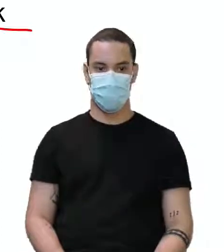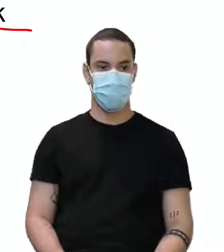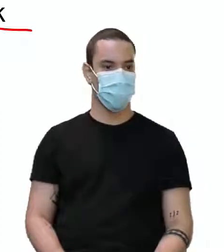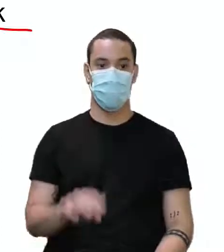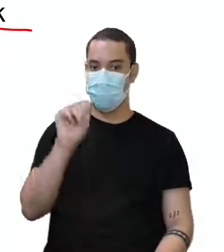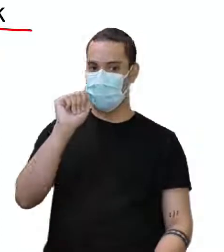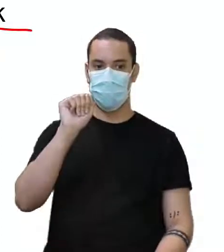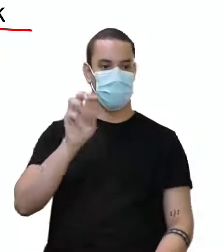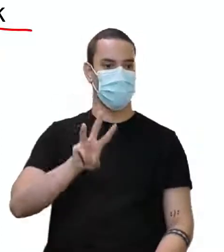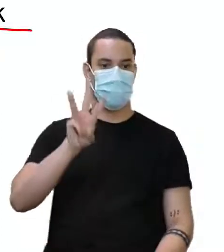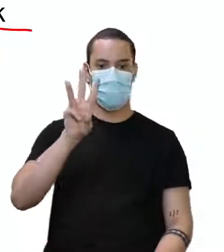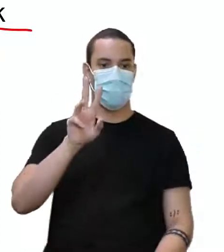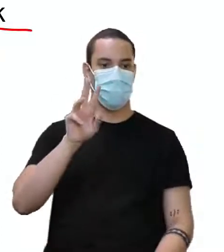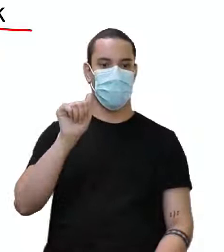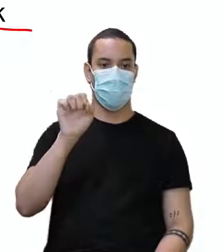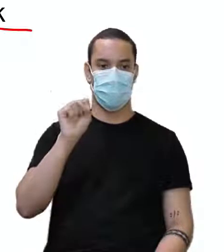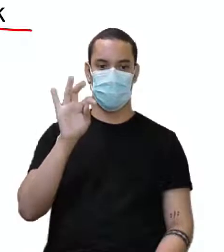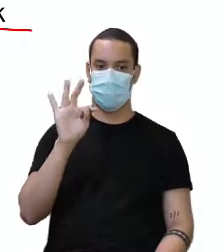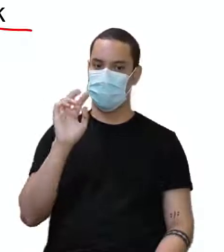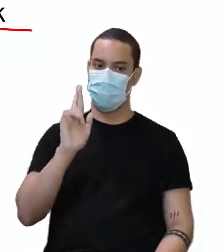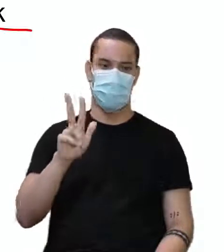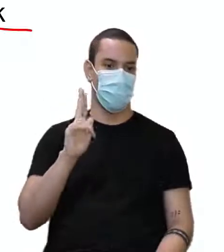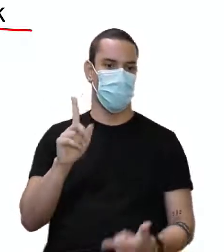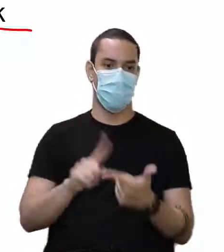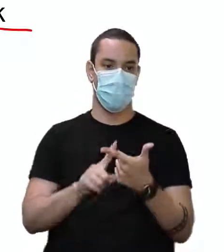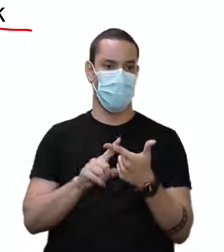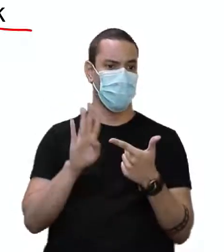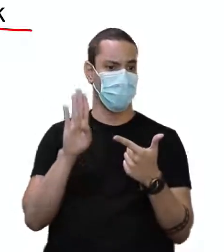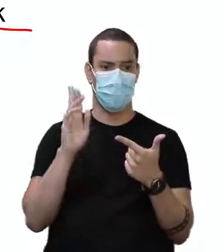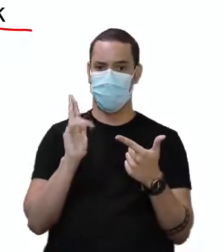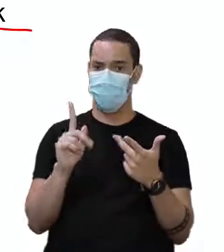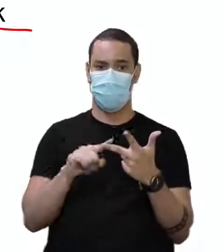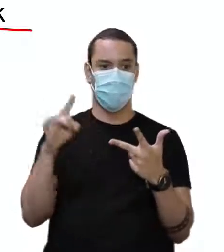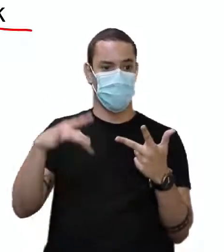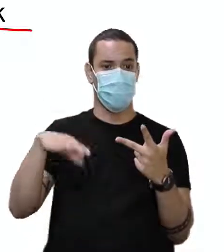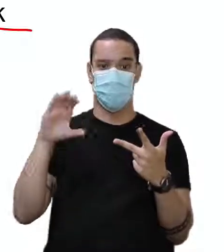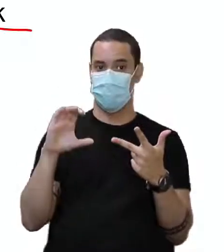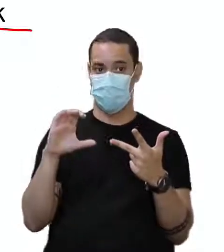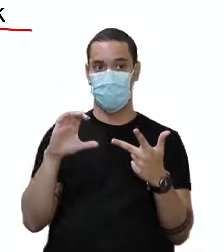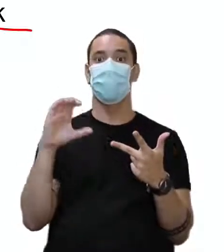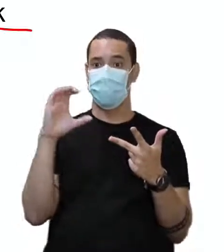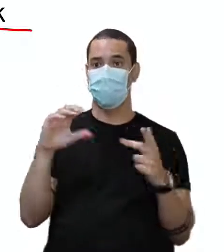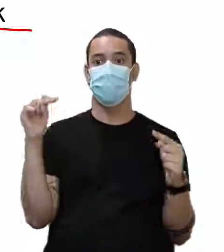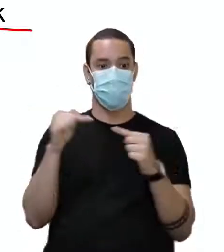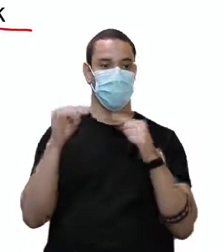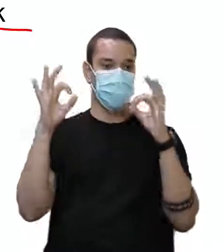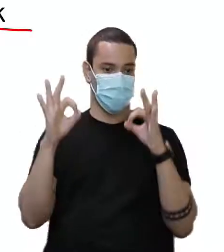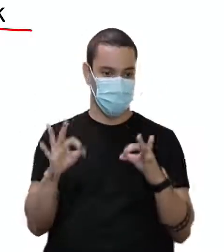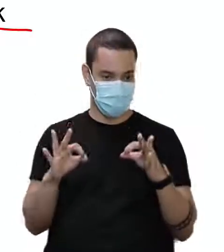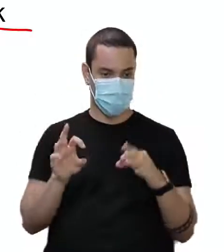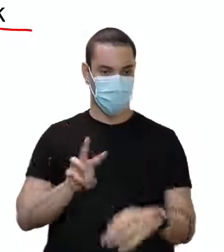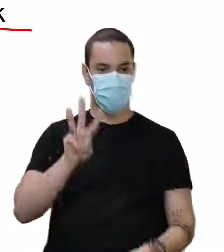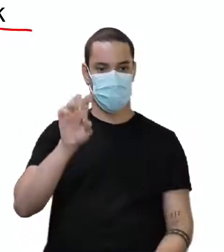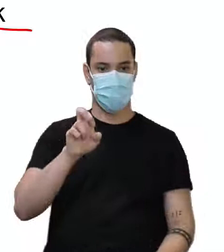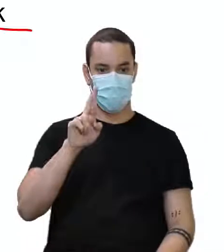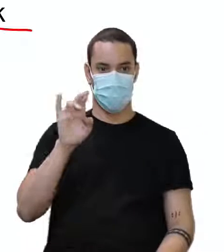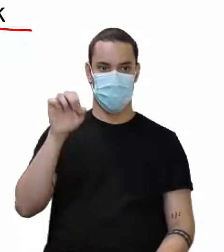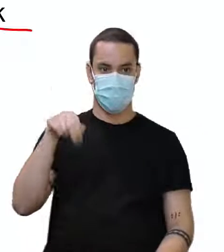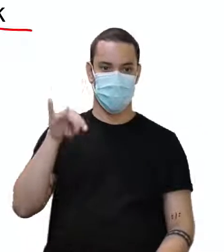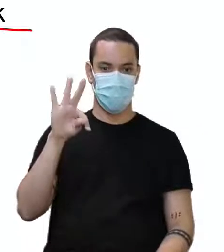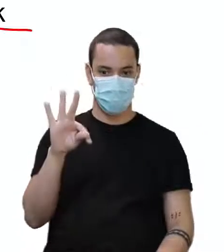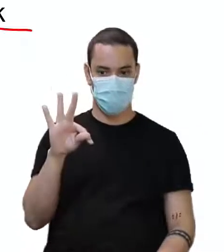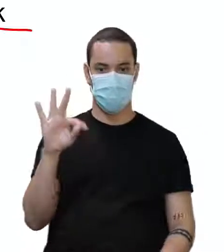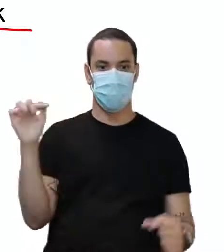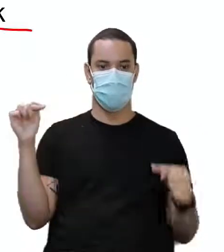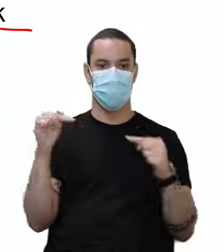sei que não é, porque o was é singular. Nem olha. O B, pior ainda. Só sobra C. É a C. Raymond and Bob weren't